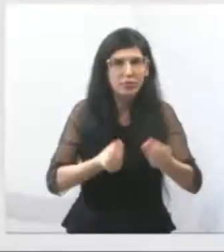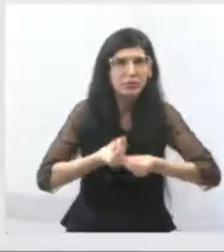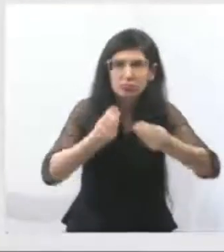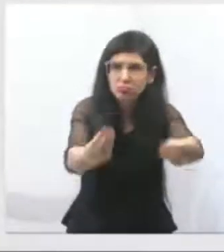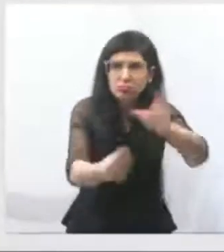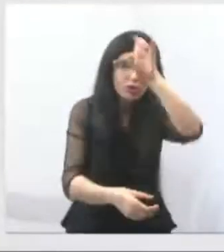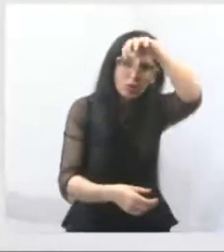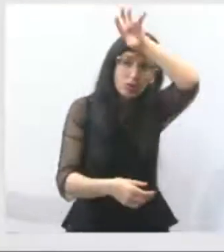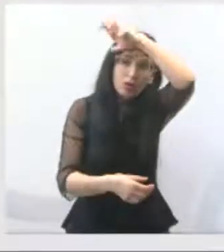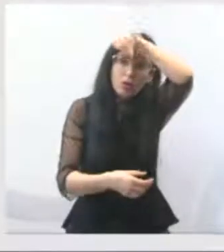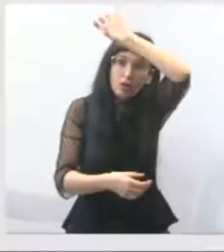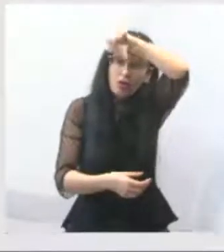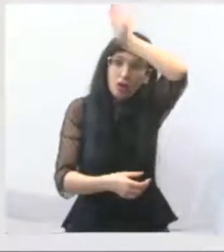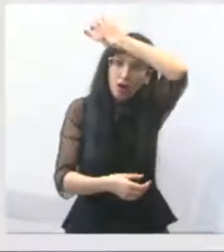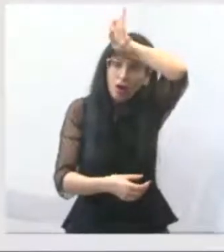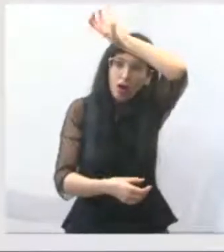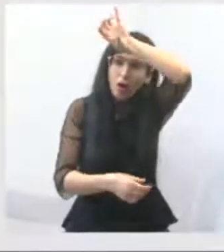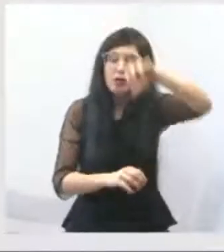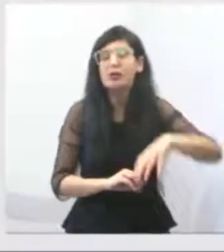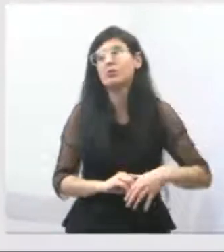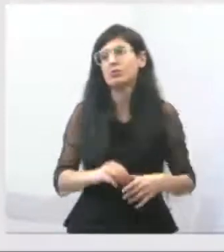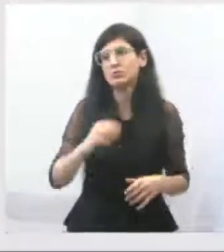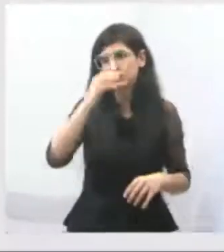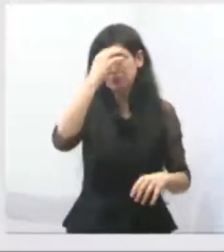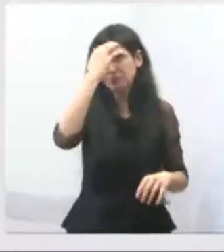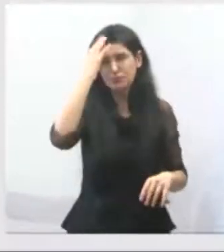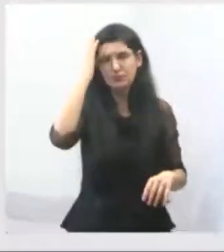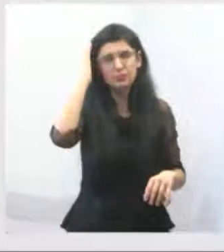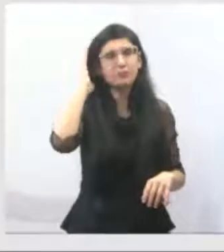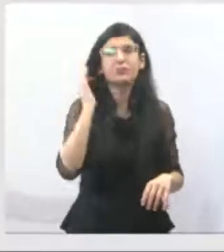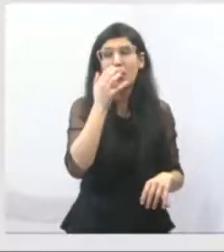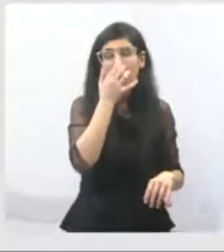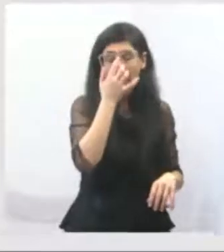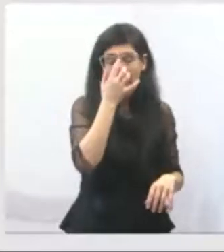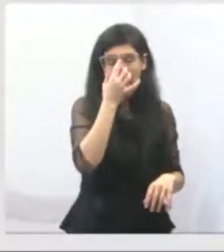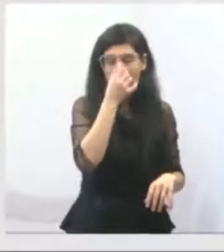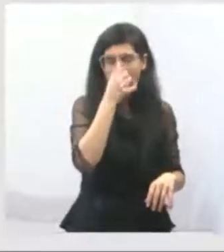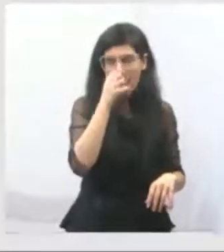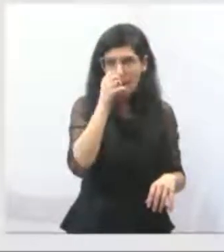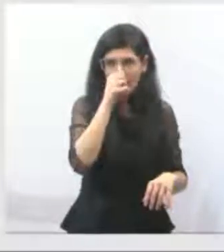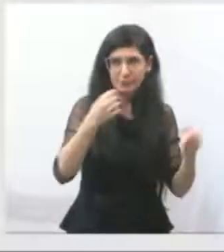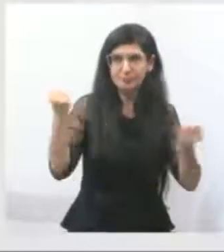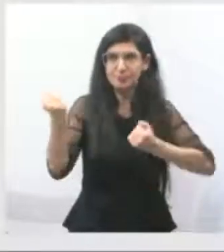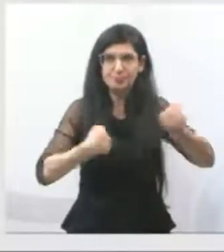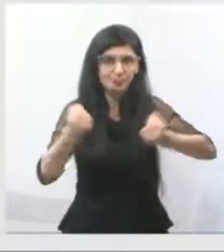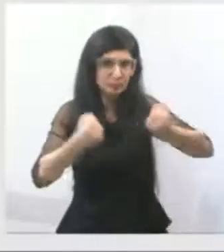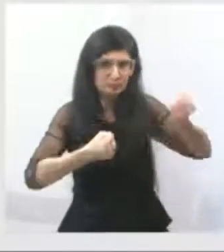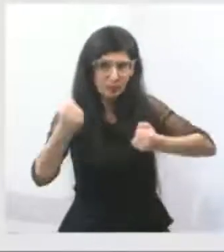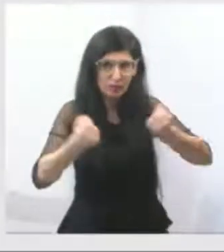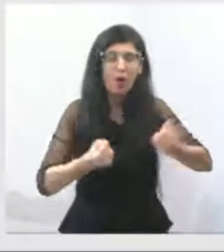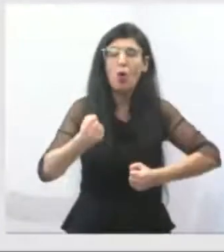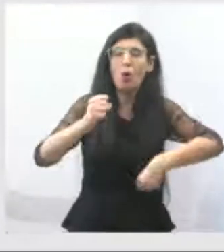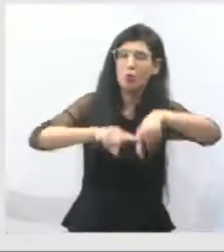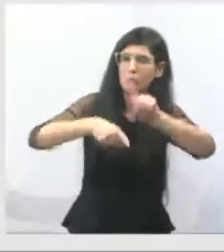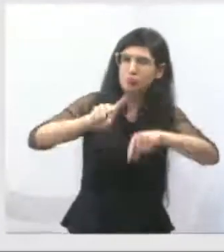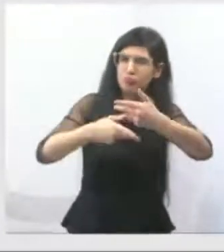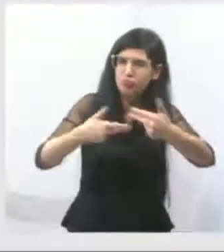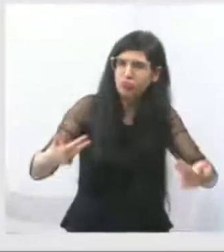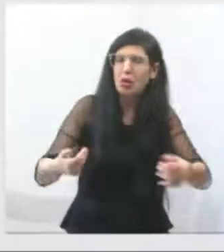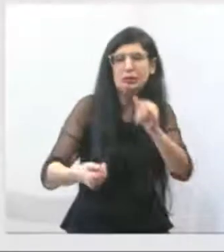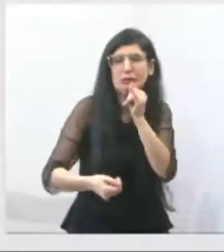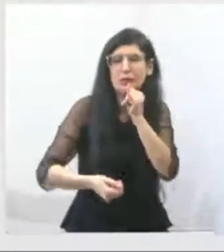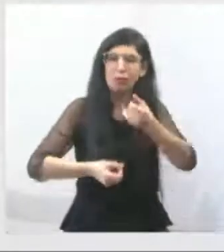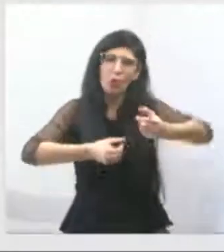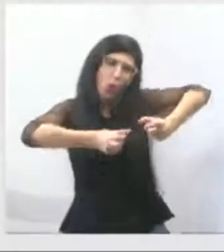justamente para, é um local, é um carro que faz o transporte do material biológico, nós fizemos a emenda